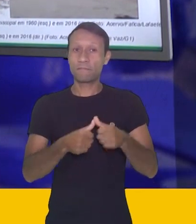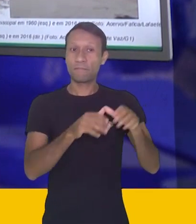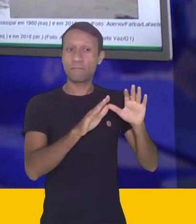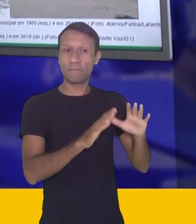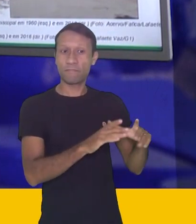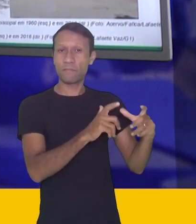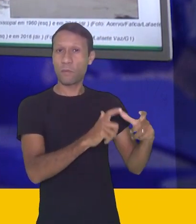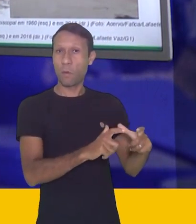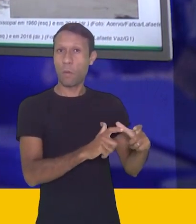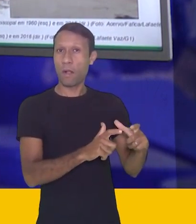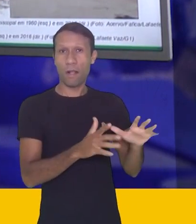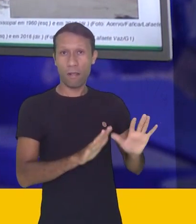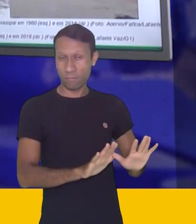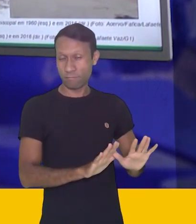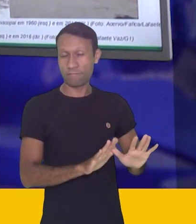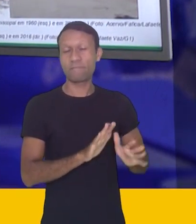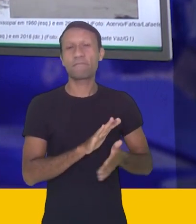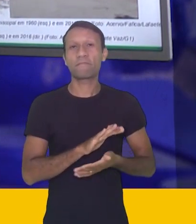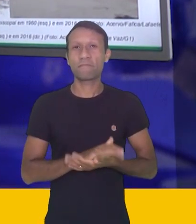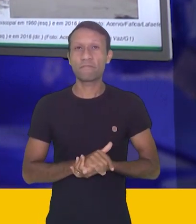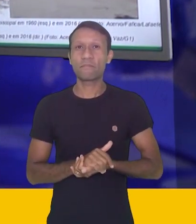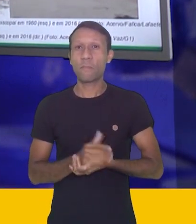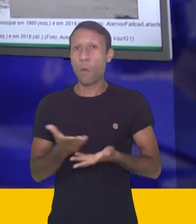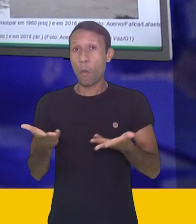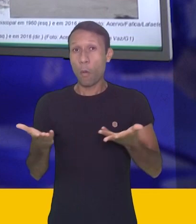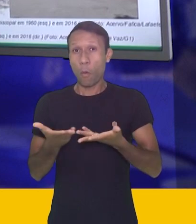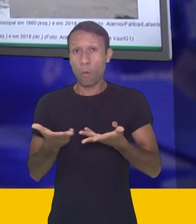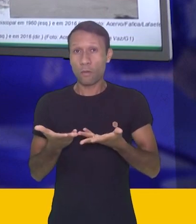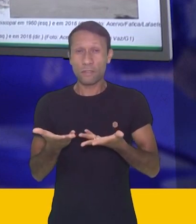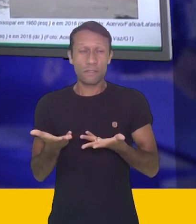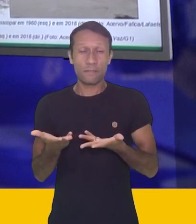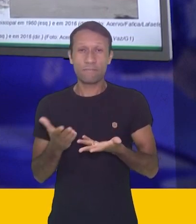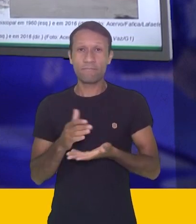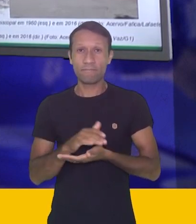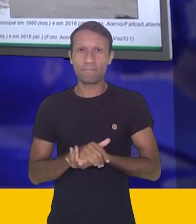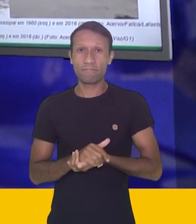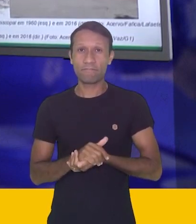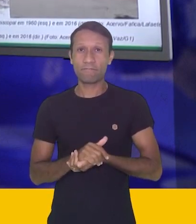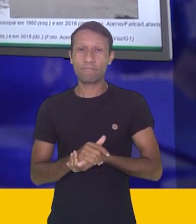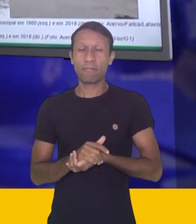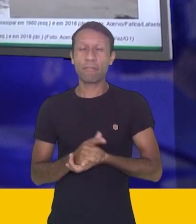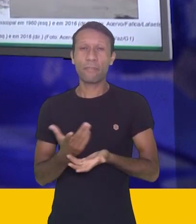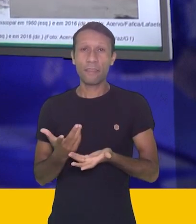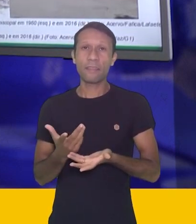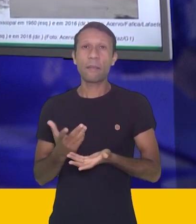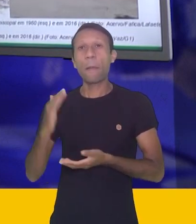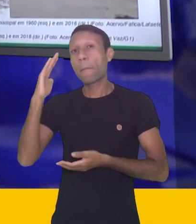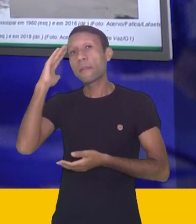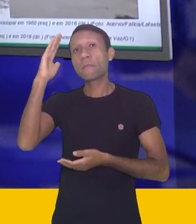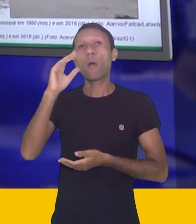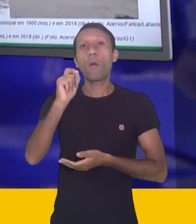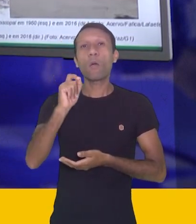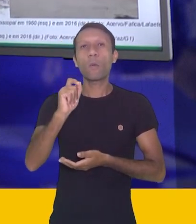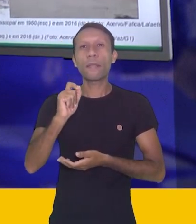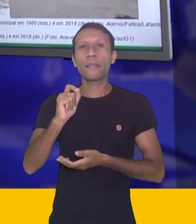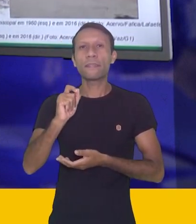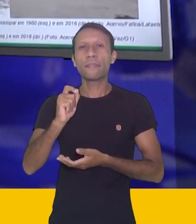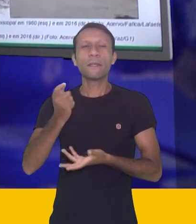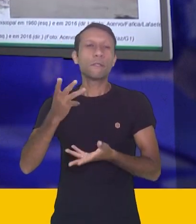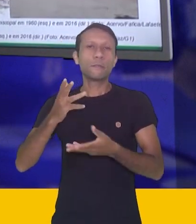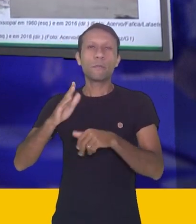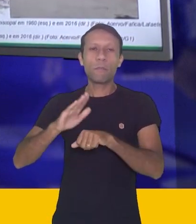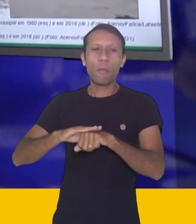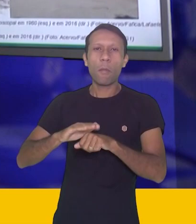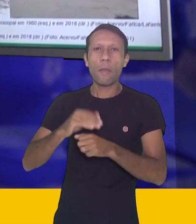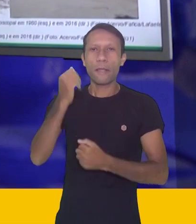E de estação ferroviária, na verdade, hoje, ela é pouco utilizada, mas principalmente durante o período junino,